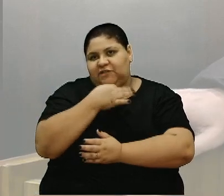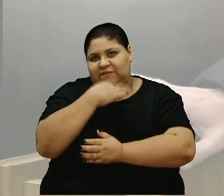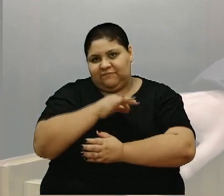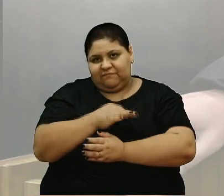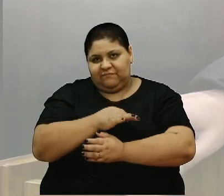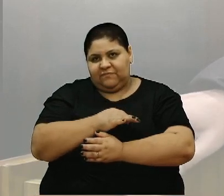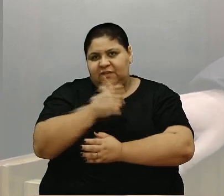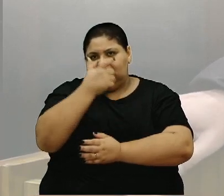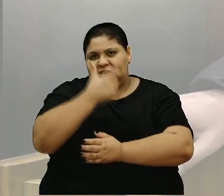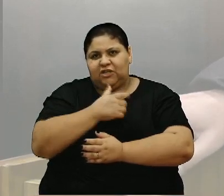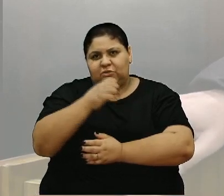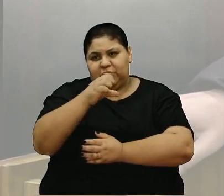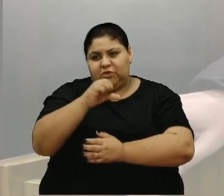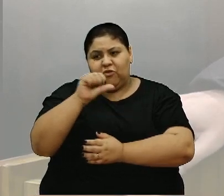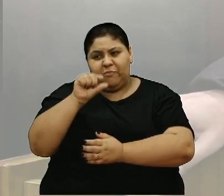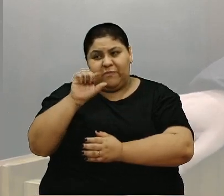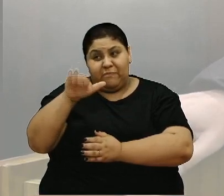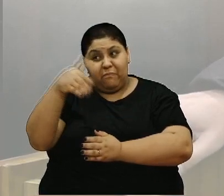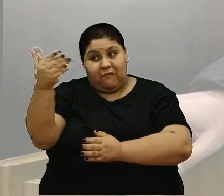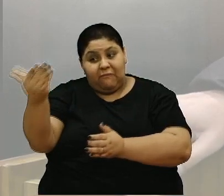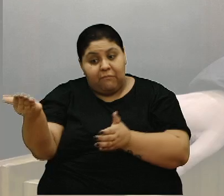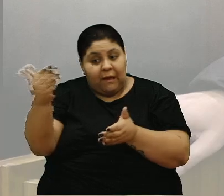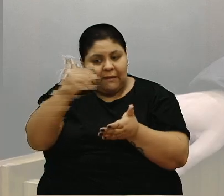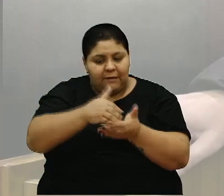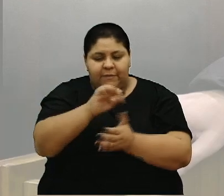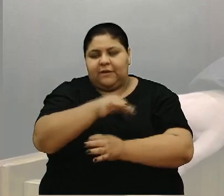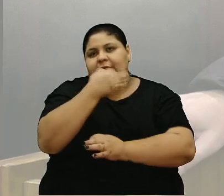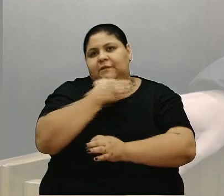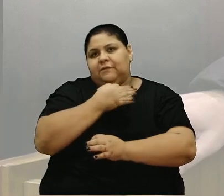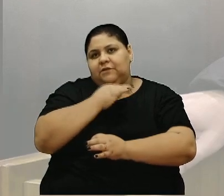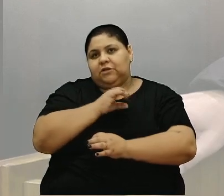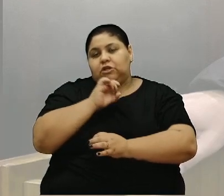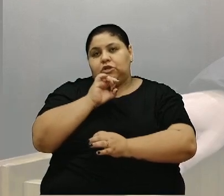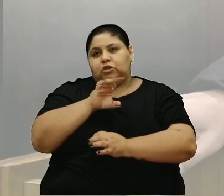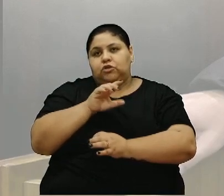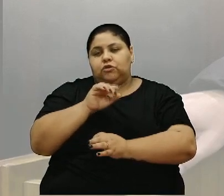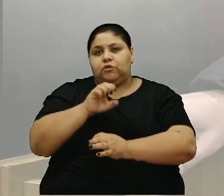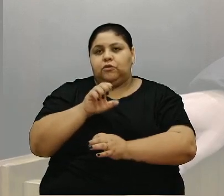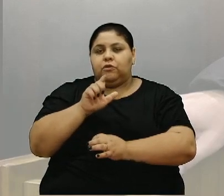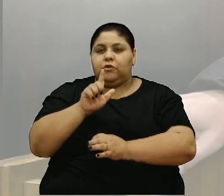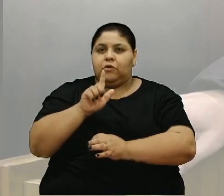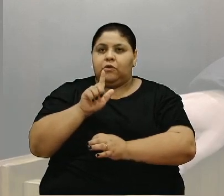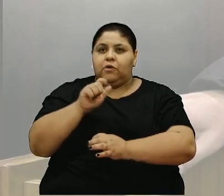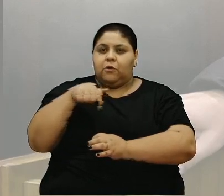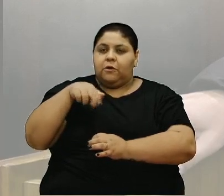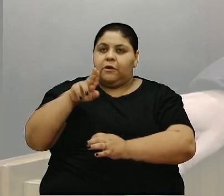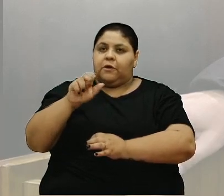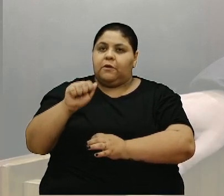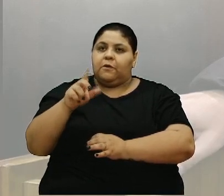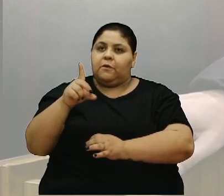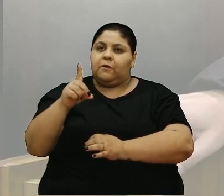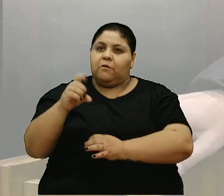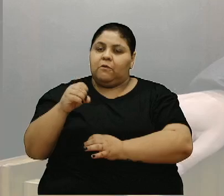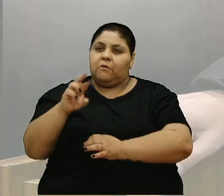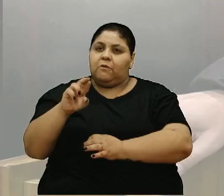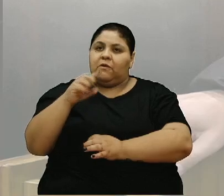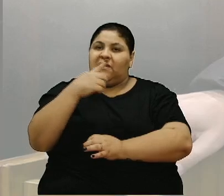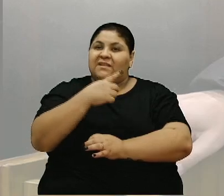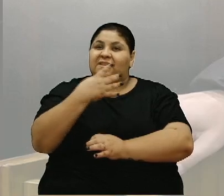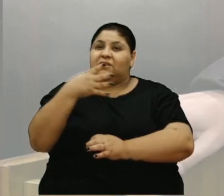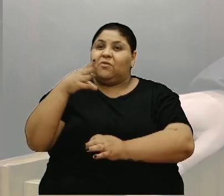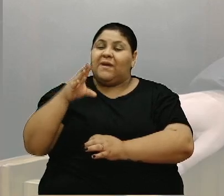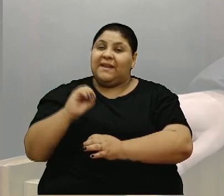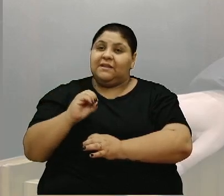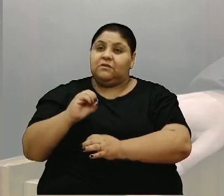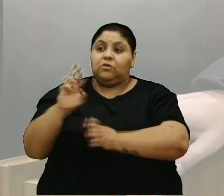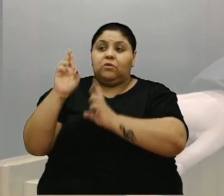Acho que umas 9 mil pessoas vieram de fora de Caxias. Só do Equador, eu fui receber eles no hotel, vieram 140 torcedores do